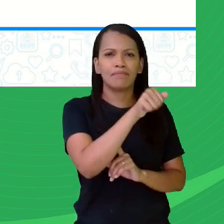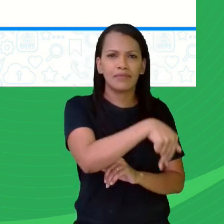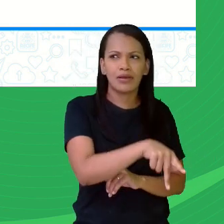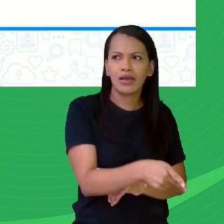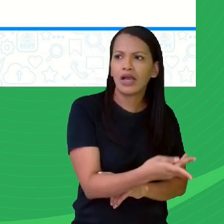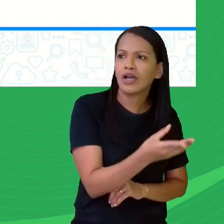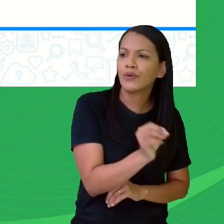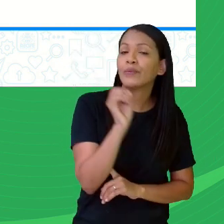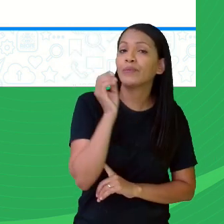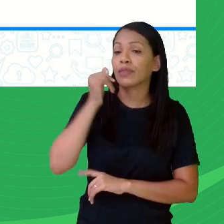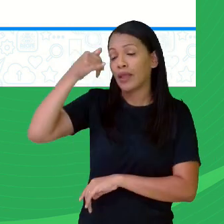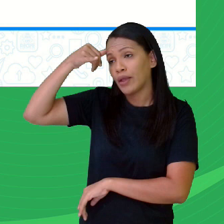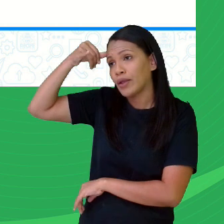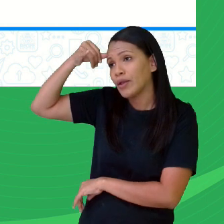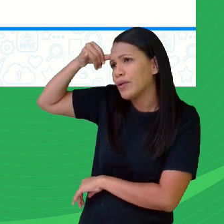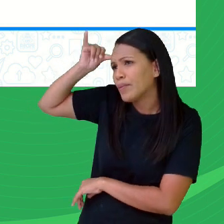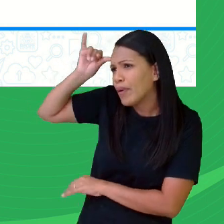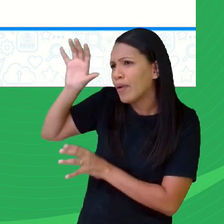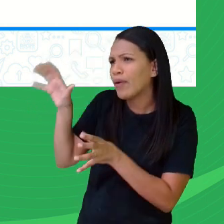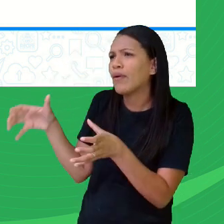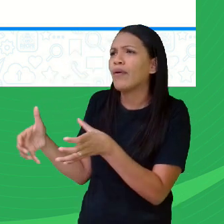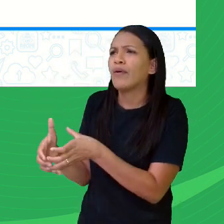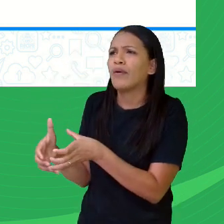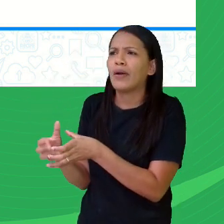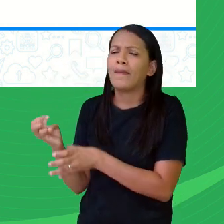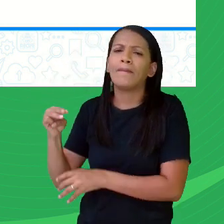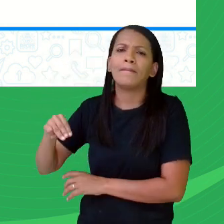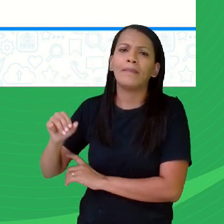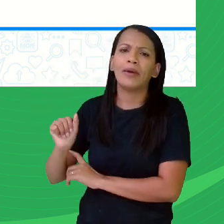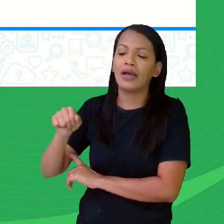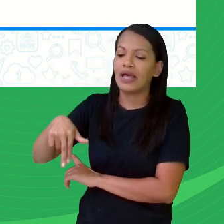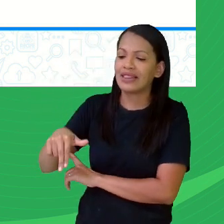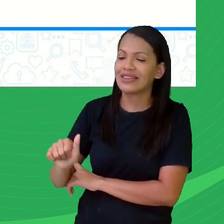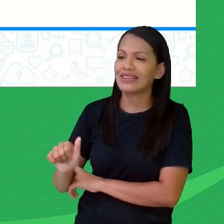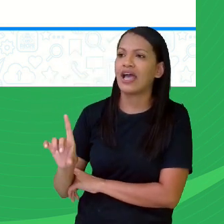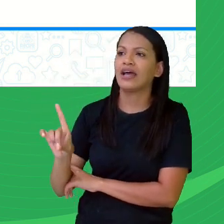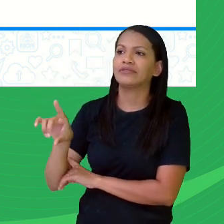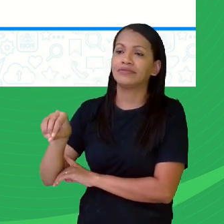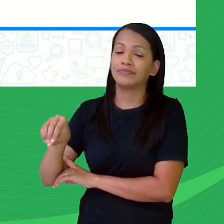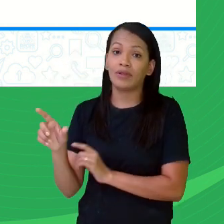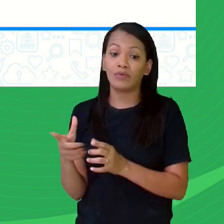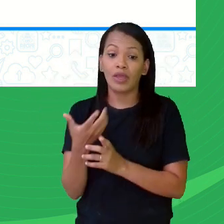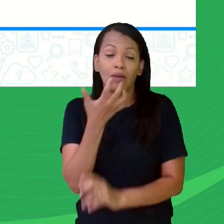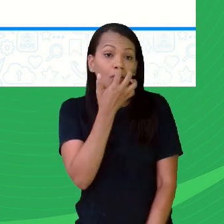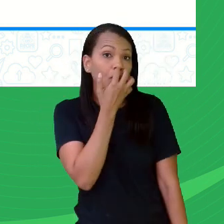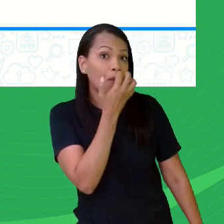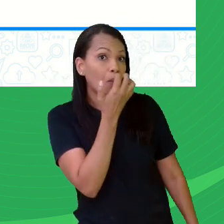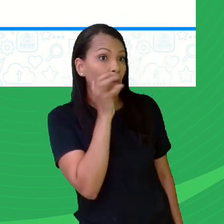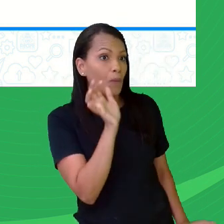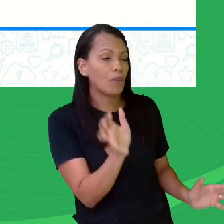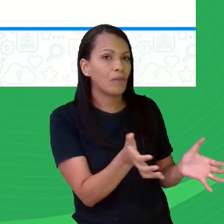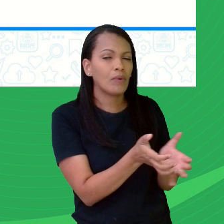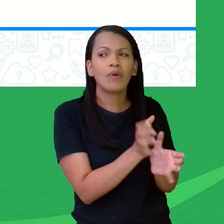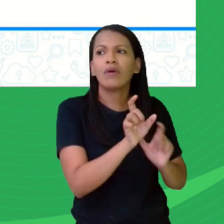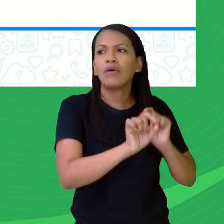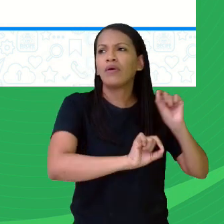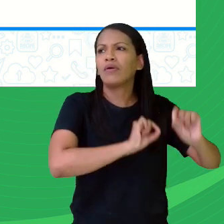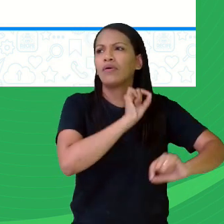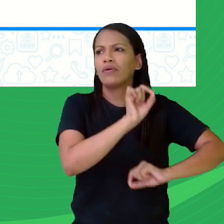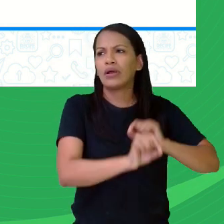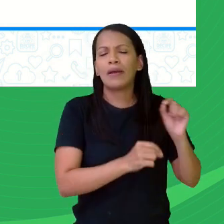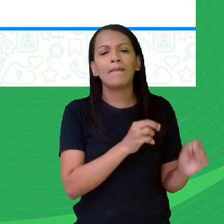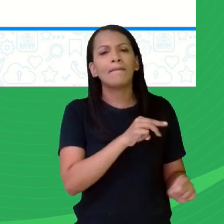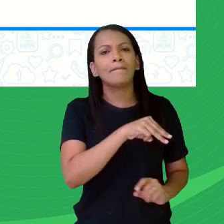Coletivo de cachorro, cães, matilha. Coletivo de filhotes, é uma ninhada, uma ninhada